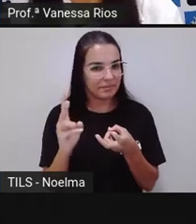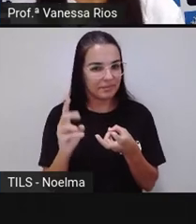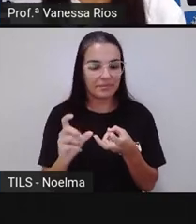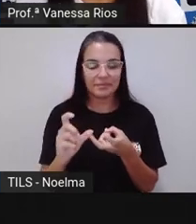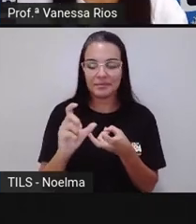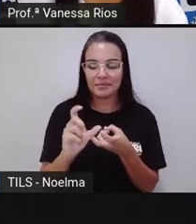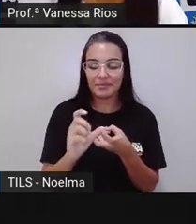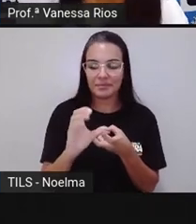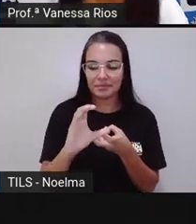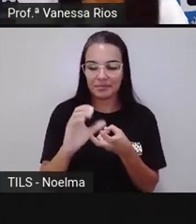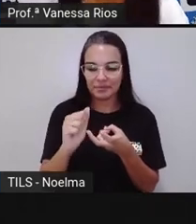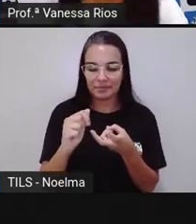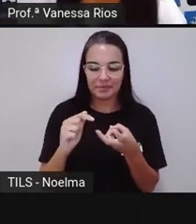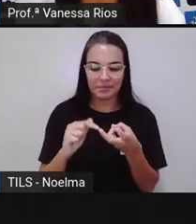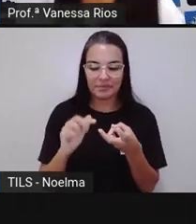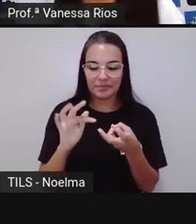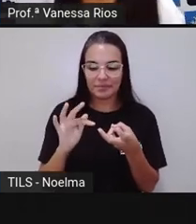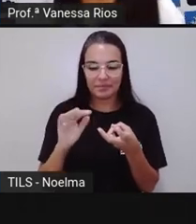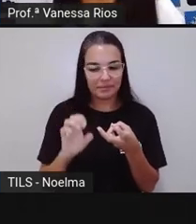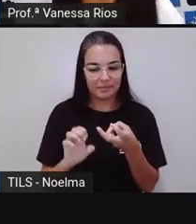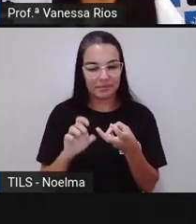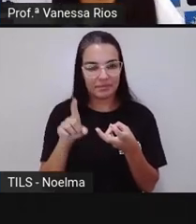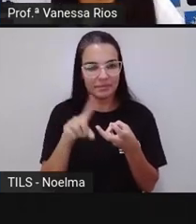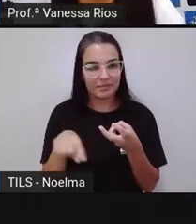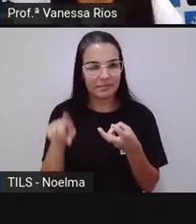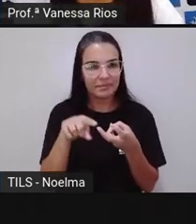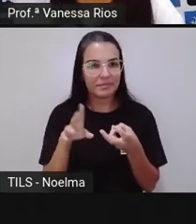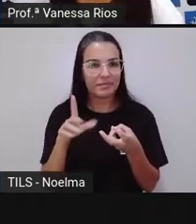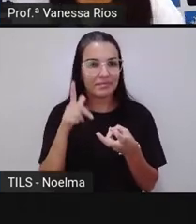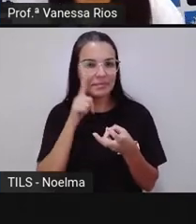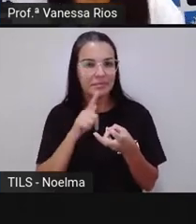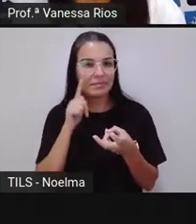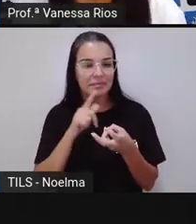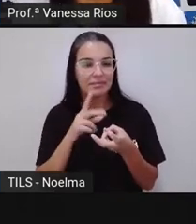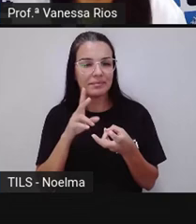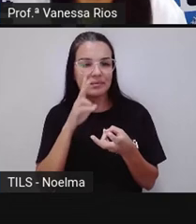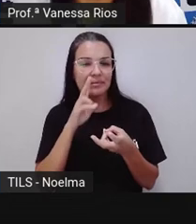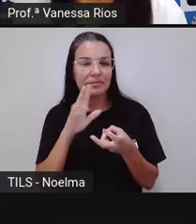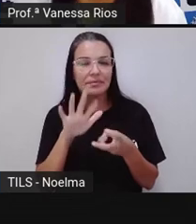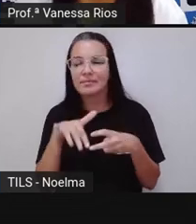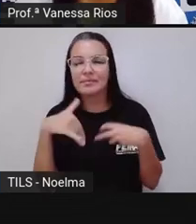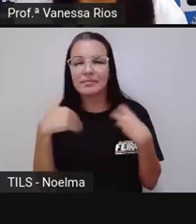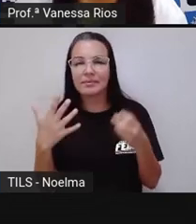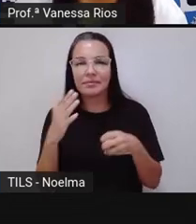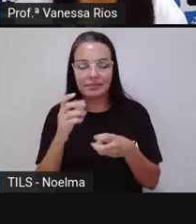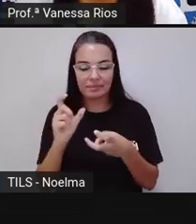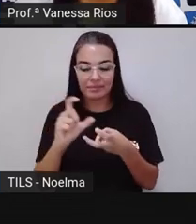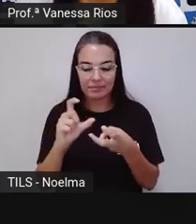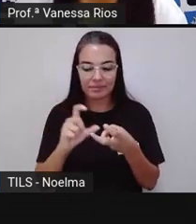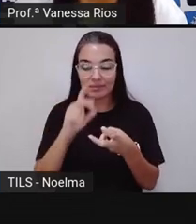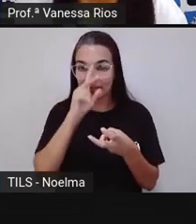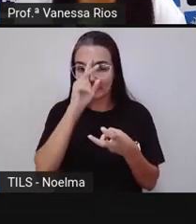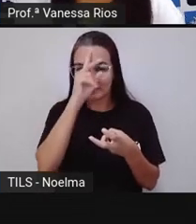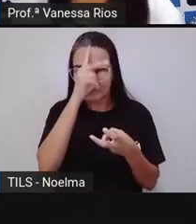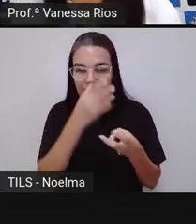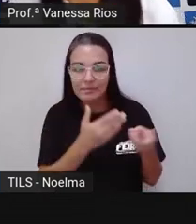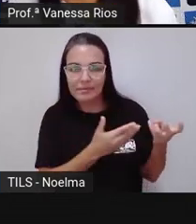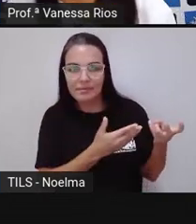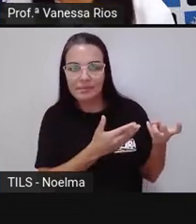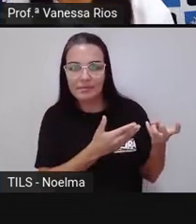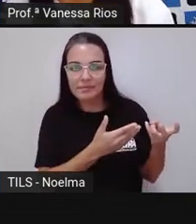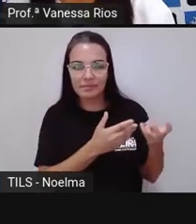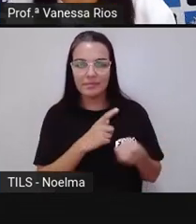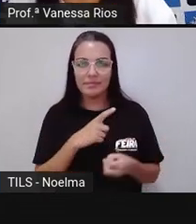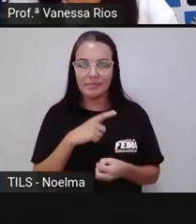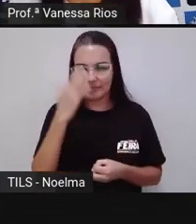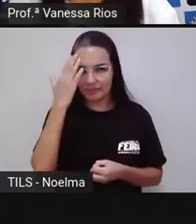Cá e fé. Vocês conseguem identificar a sílaba tônica dessa palavra? Quando aparece